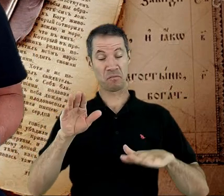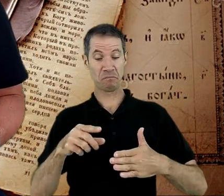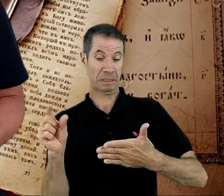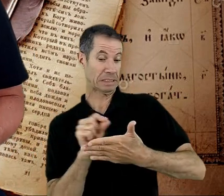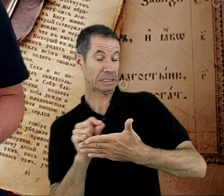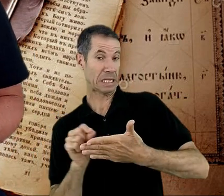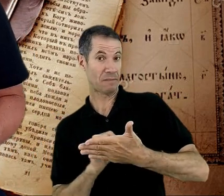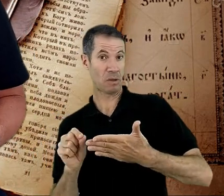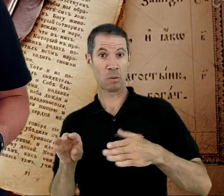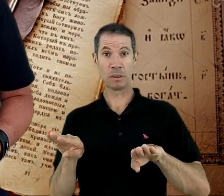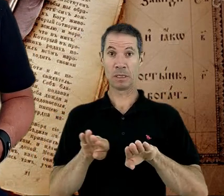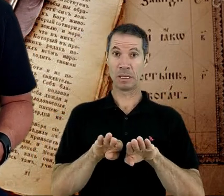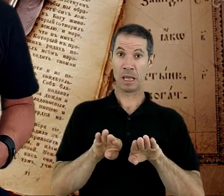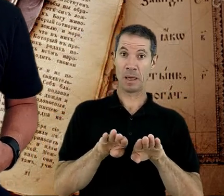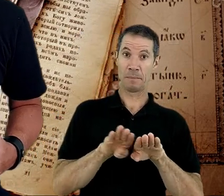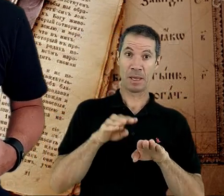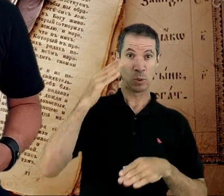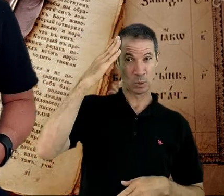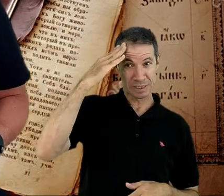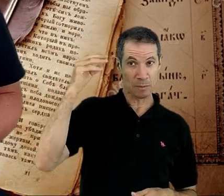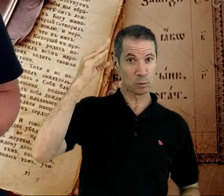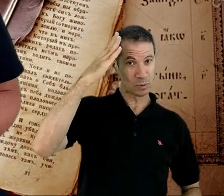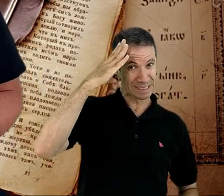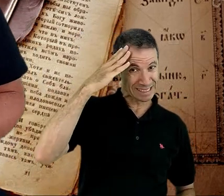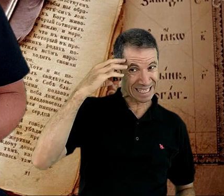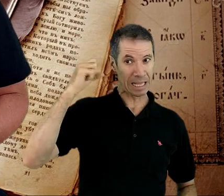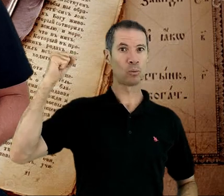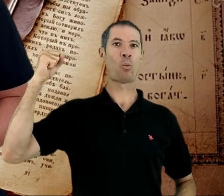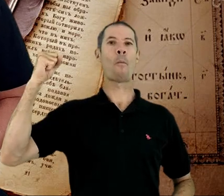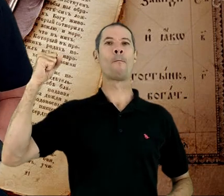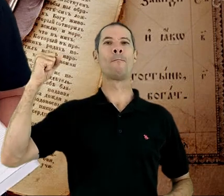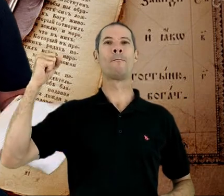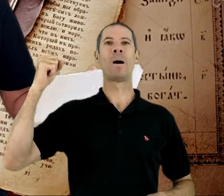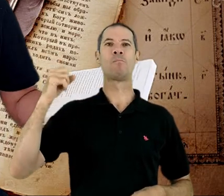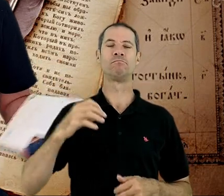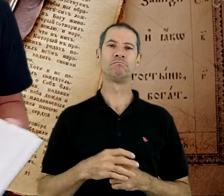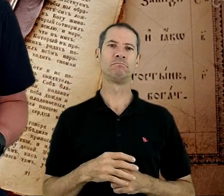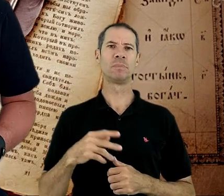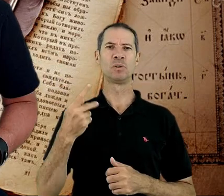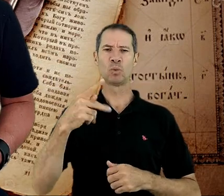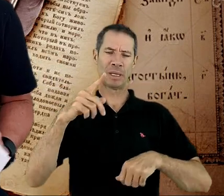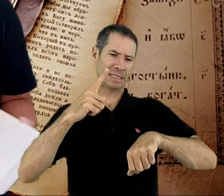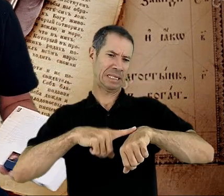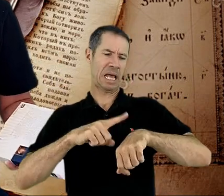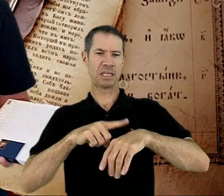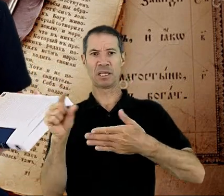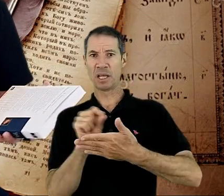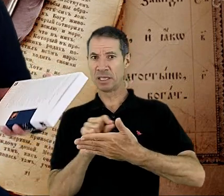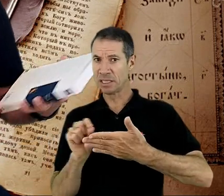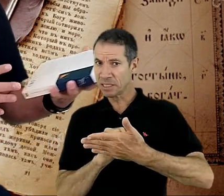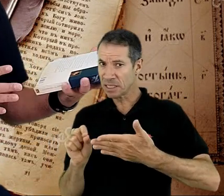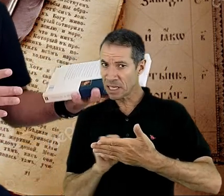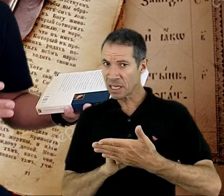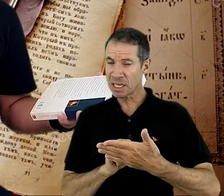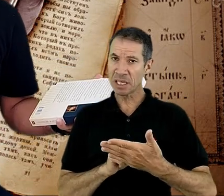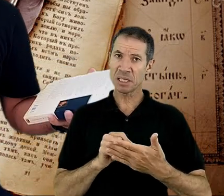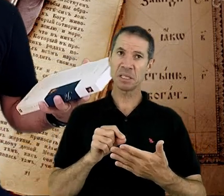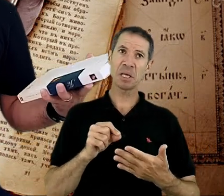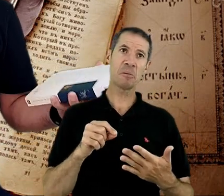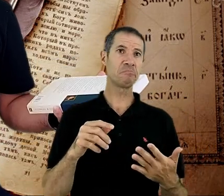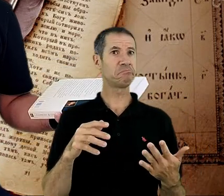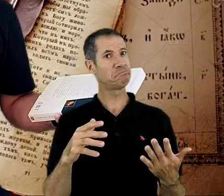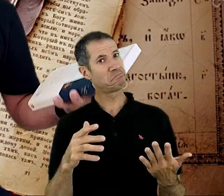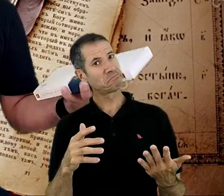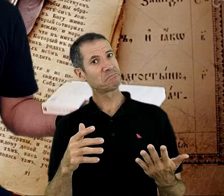E também o sábio Salomão. A sua data, a data da escrita dele é incerta, já que nós não temos